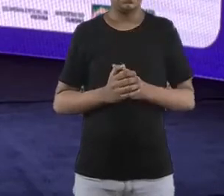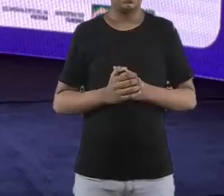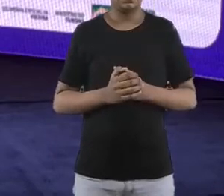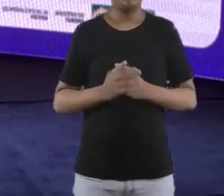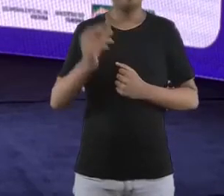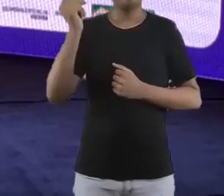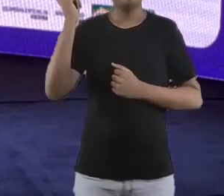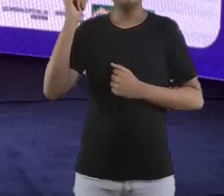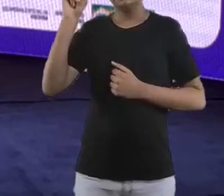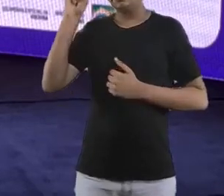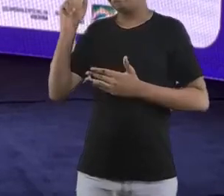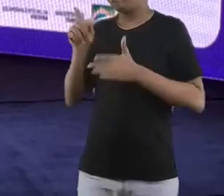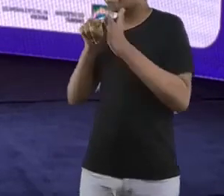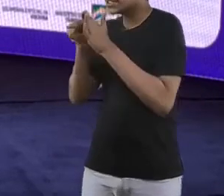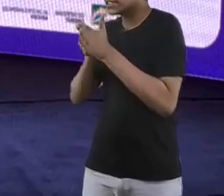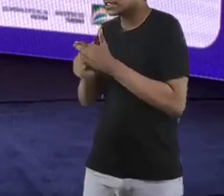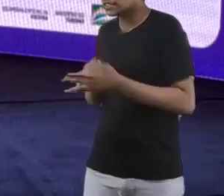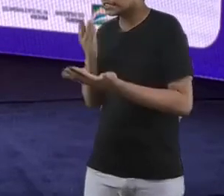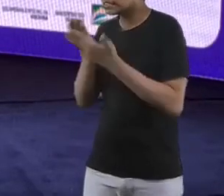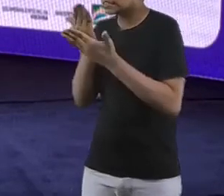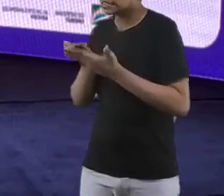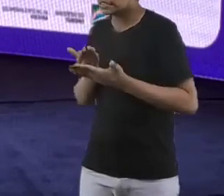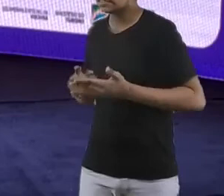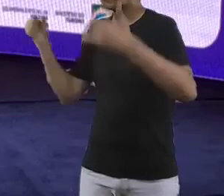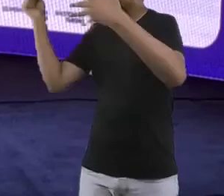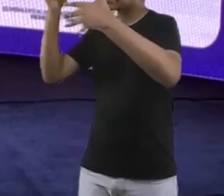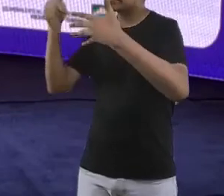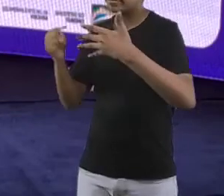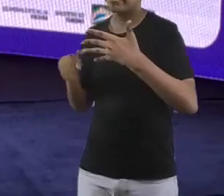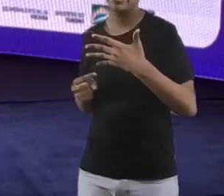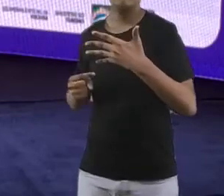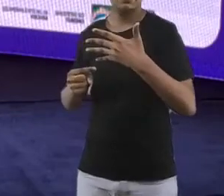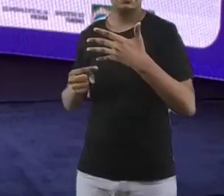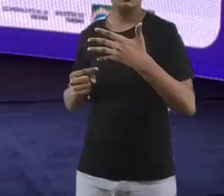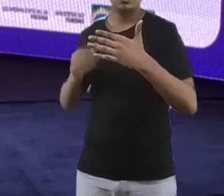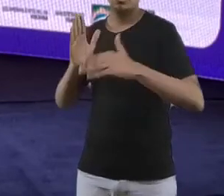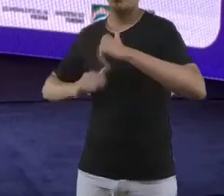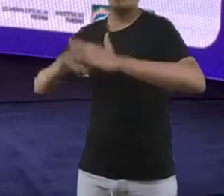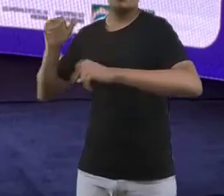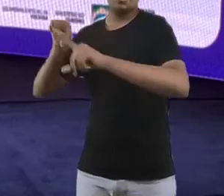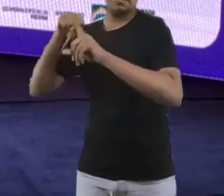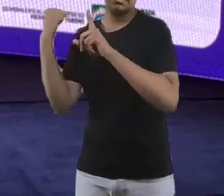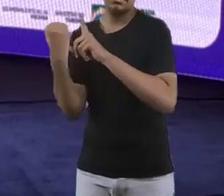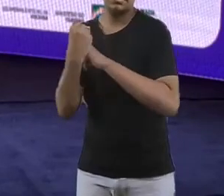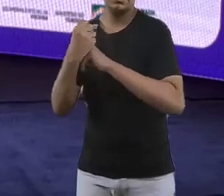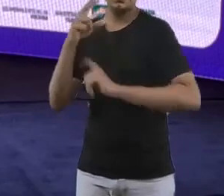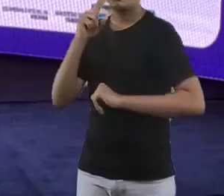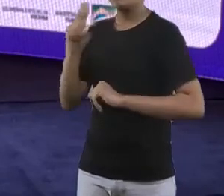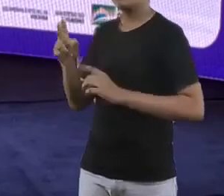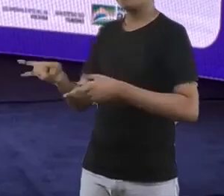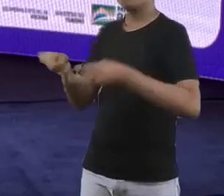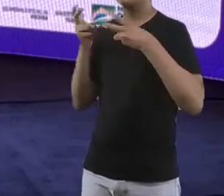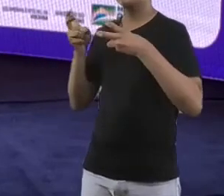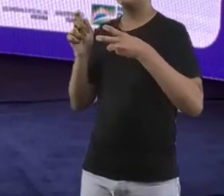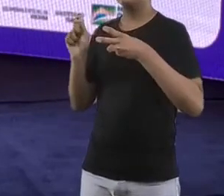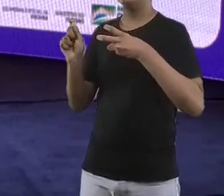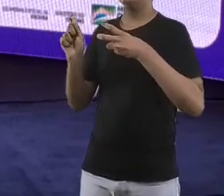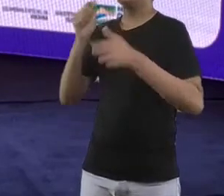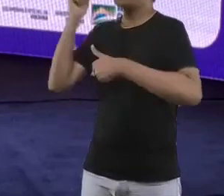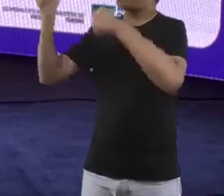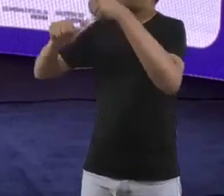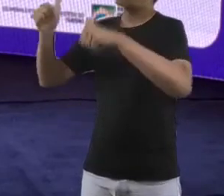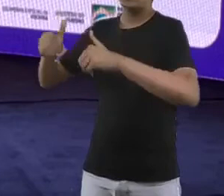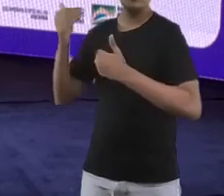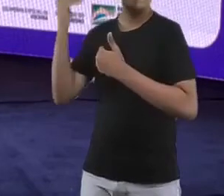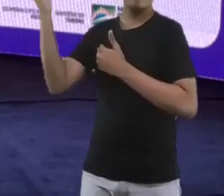pesquisar mais sobre indicadores de desenvolvimento social. Então, a gente começou a ver até avaliações externas. Então, como as